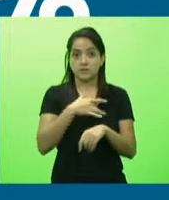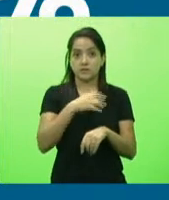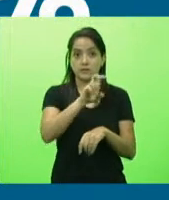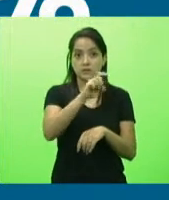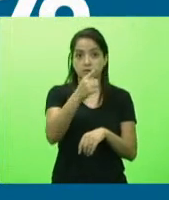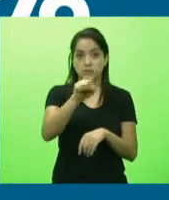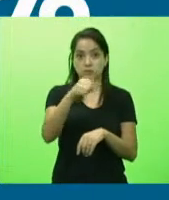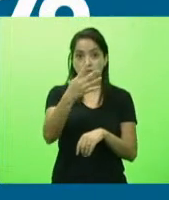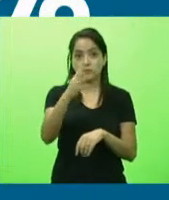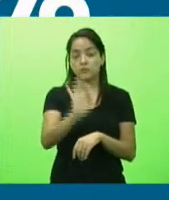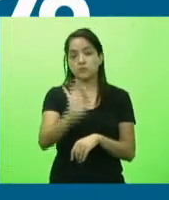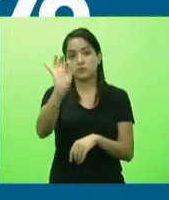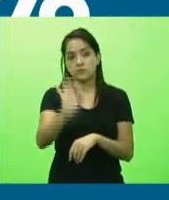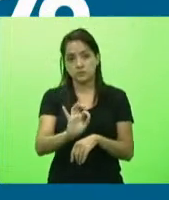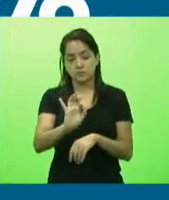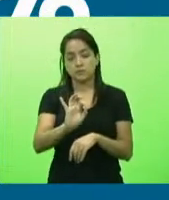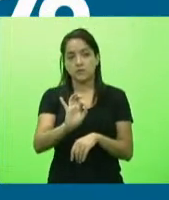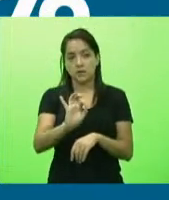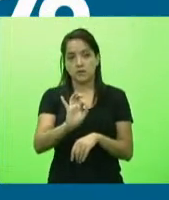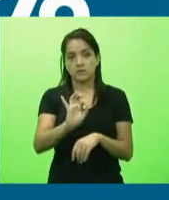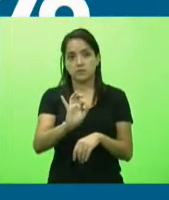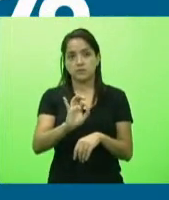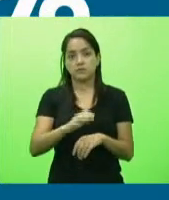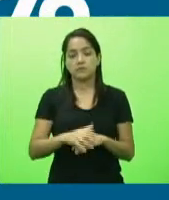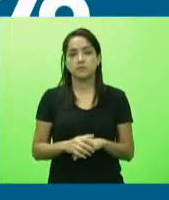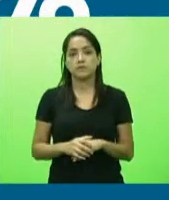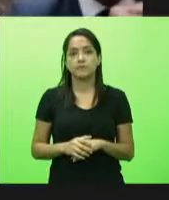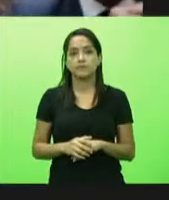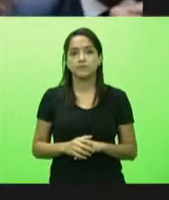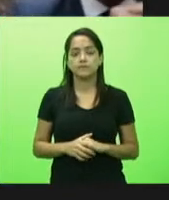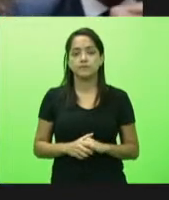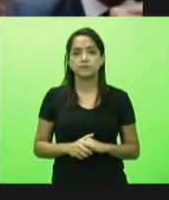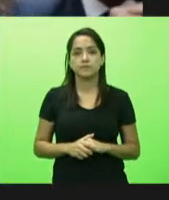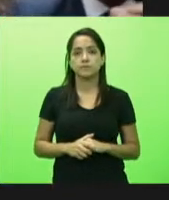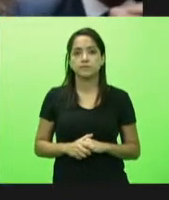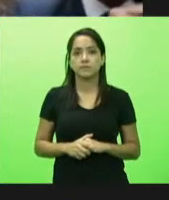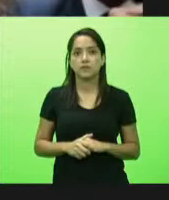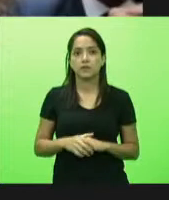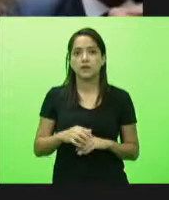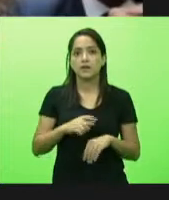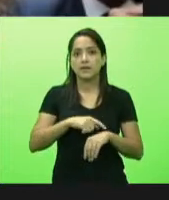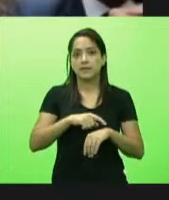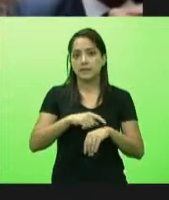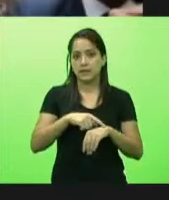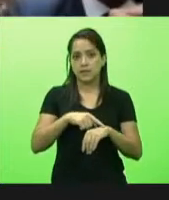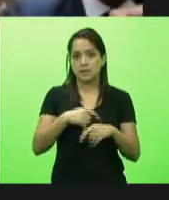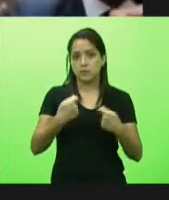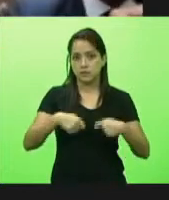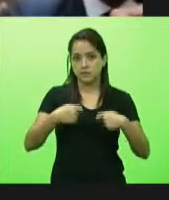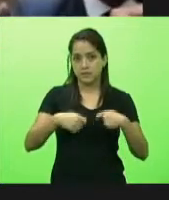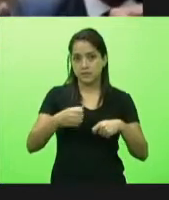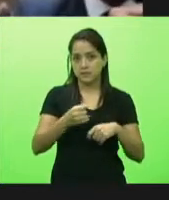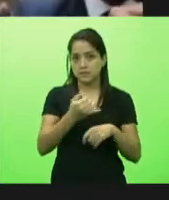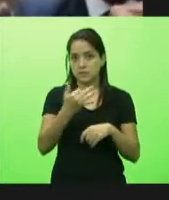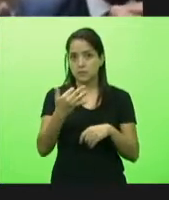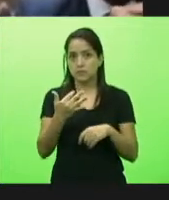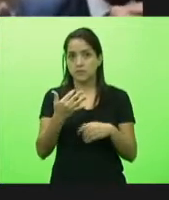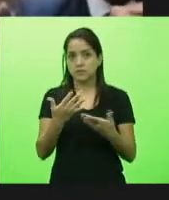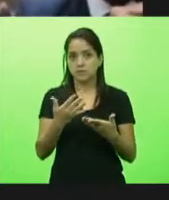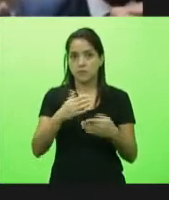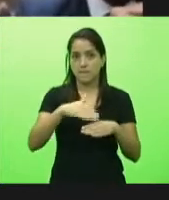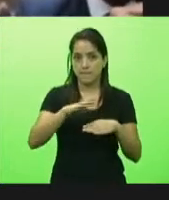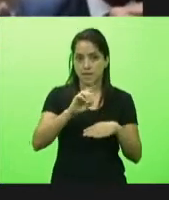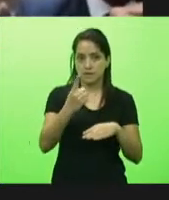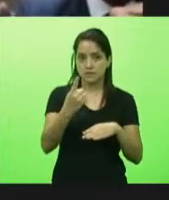.4% da população secretário quanto tempo o senhor precisa mais para essa primeira intervenção mais um minuto